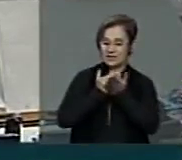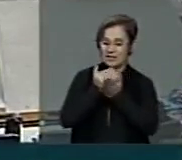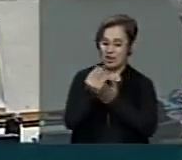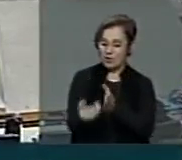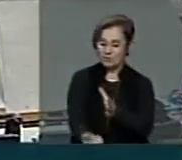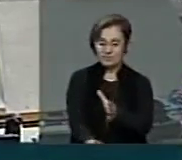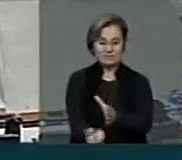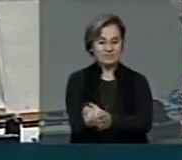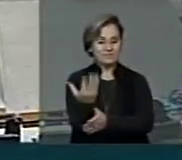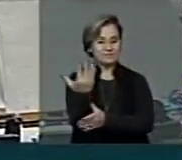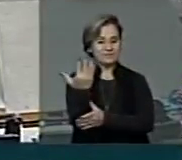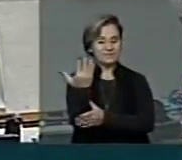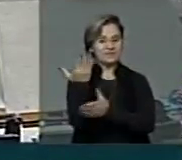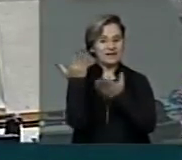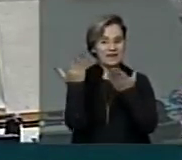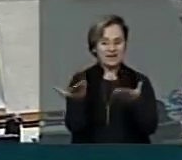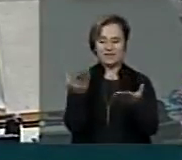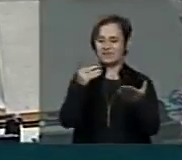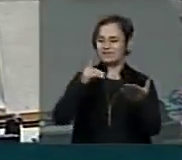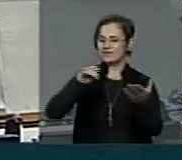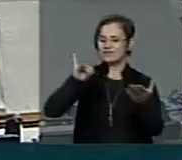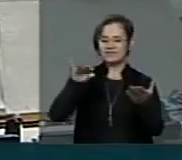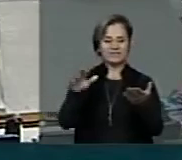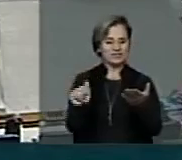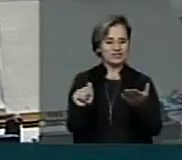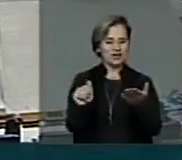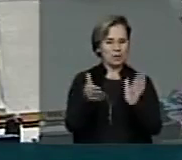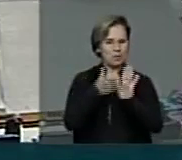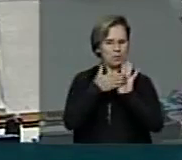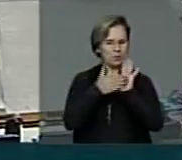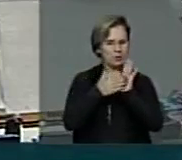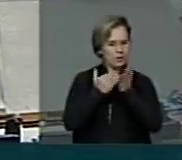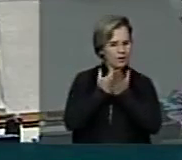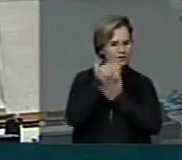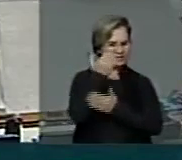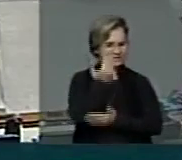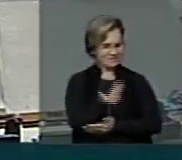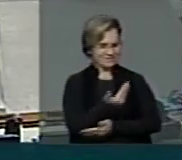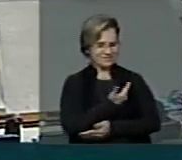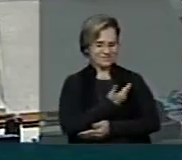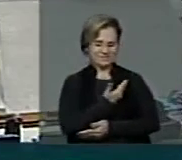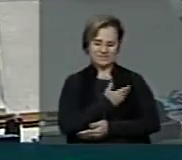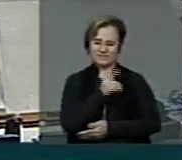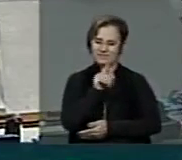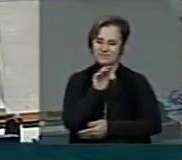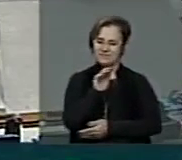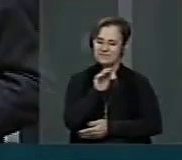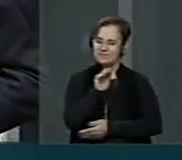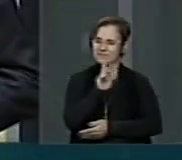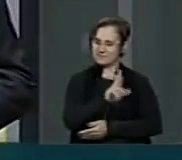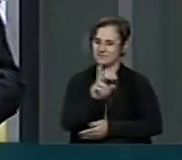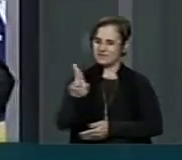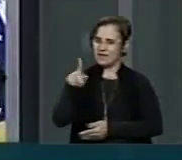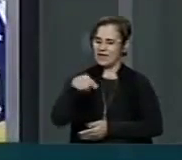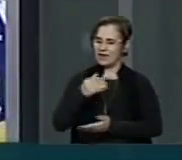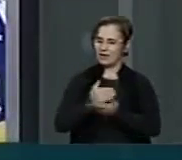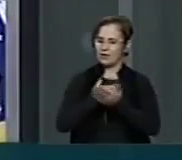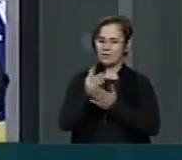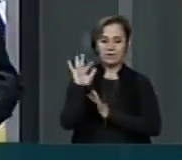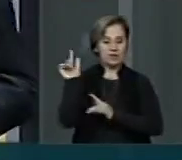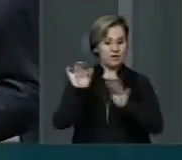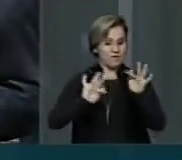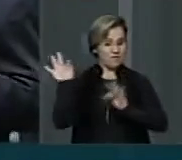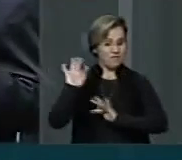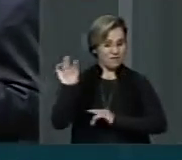esta data. proposta inicial do meu colega era 6 de fevereiro. Para quem não sabe, 6 de